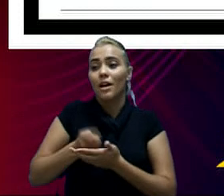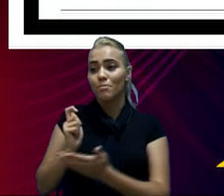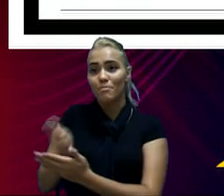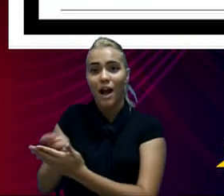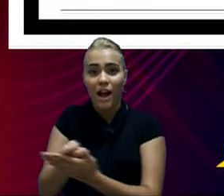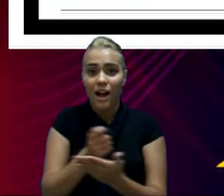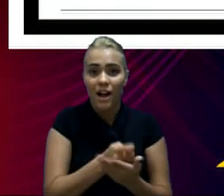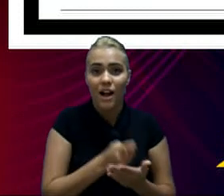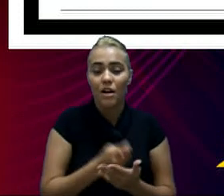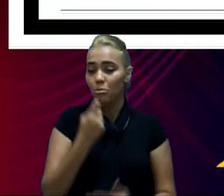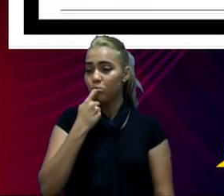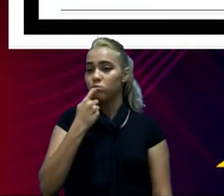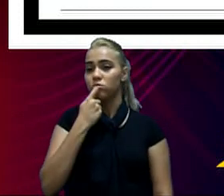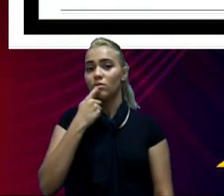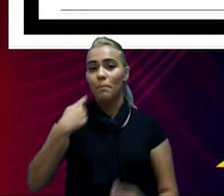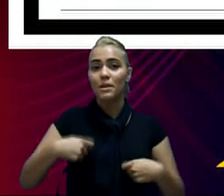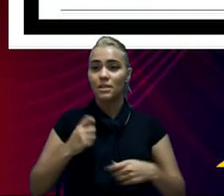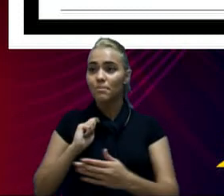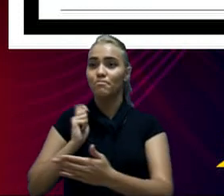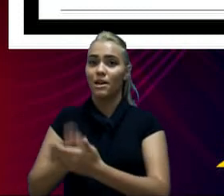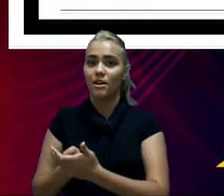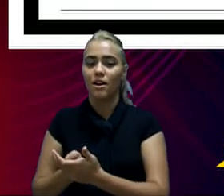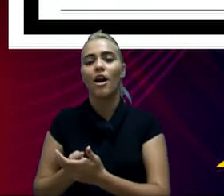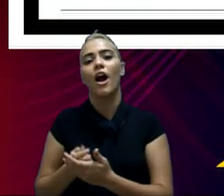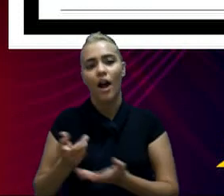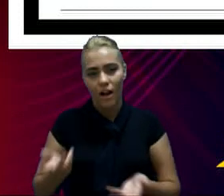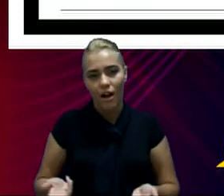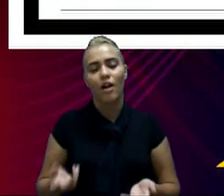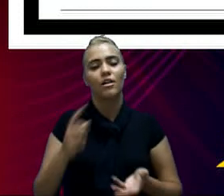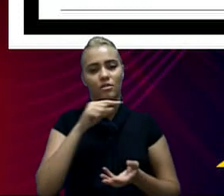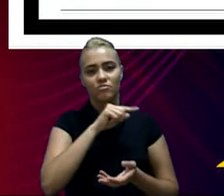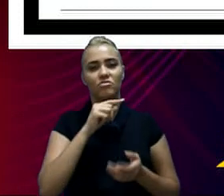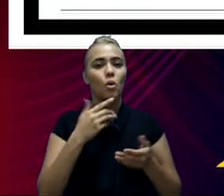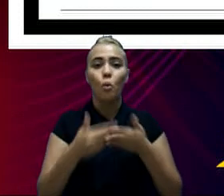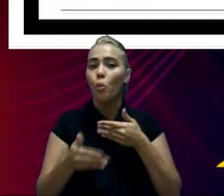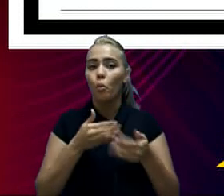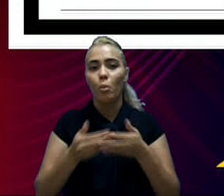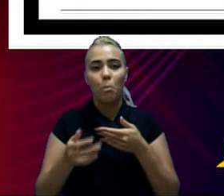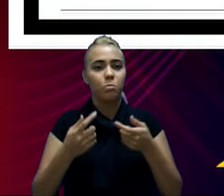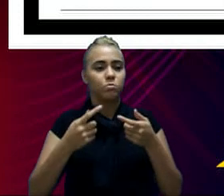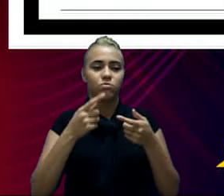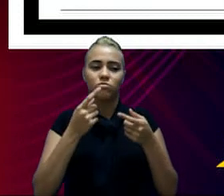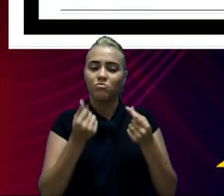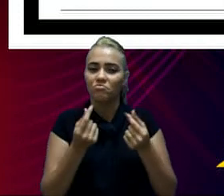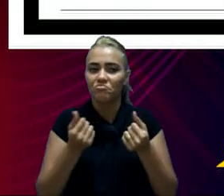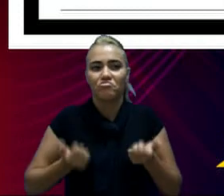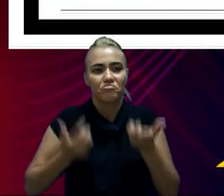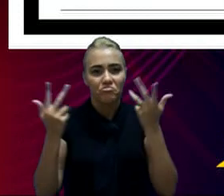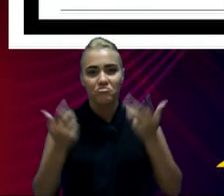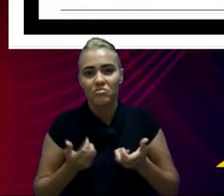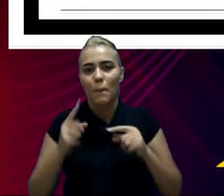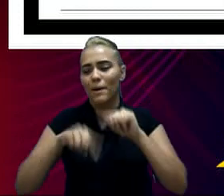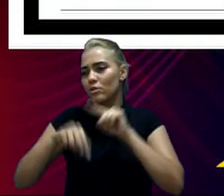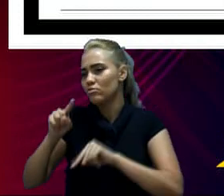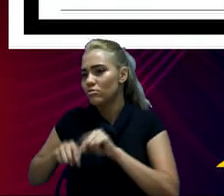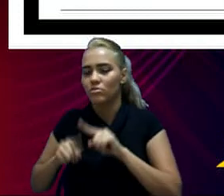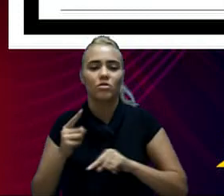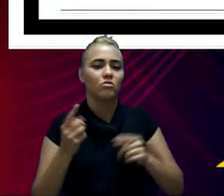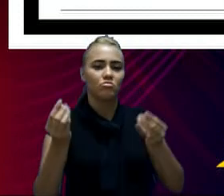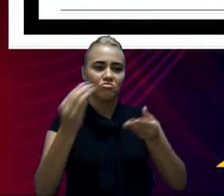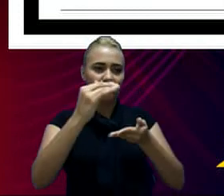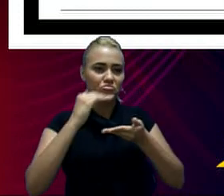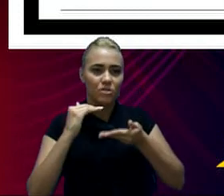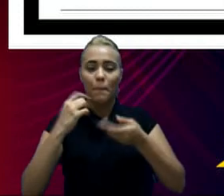que a Prefeitura tem que honrar. Então, veja, qualquer despesa, qualquer material entregue ou serviço